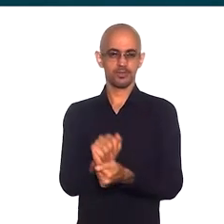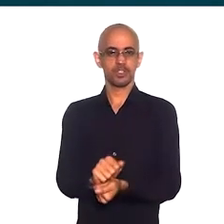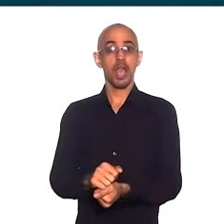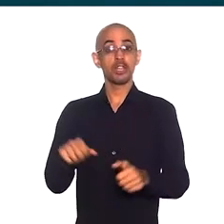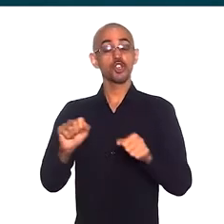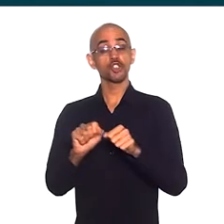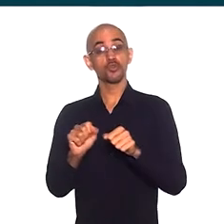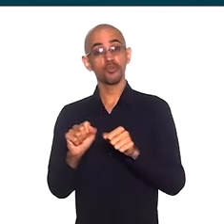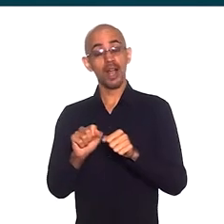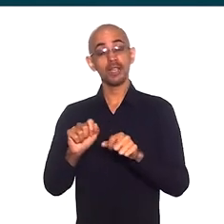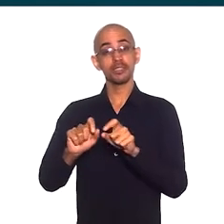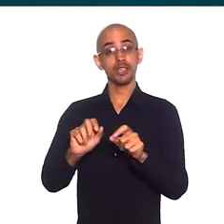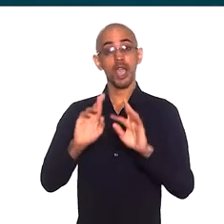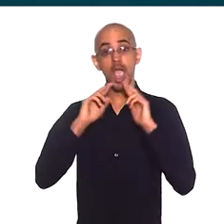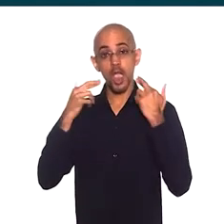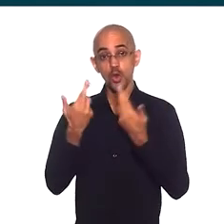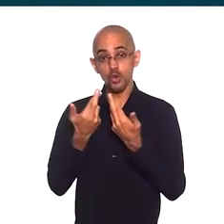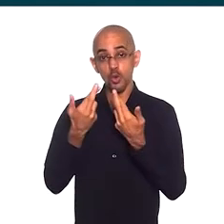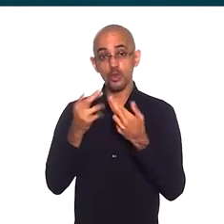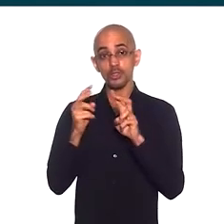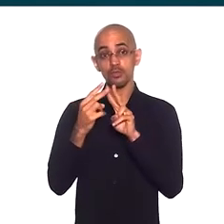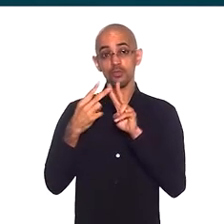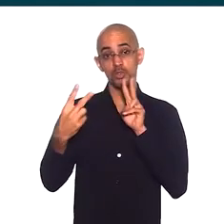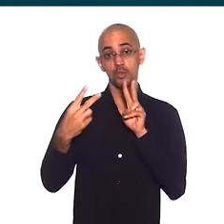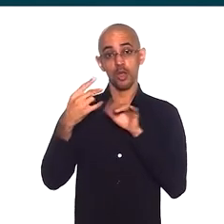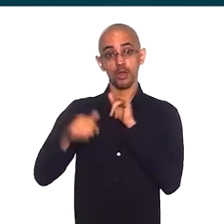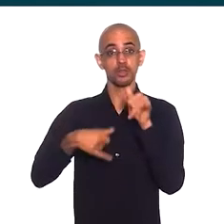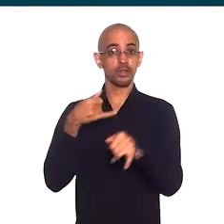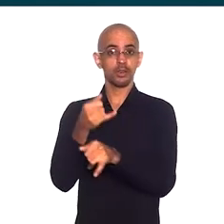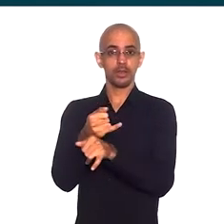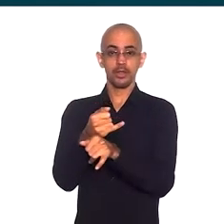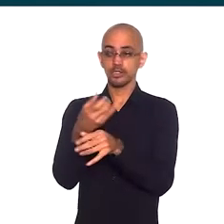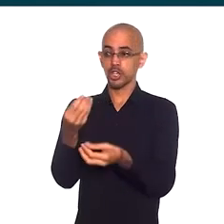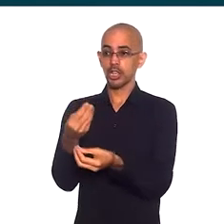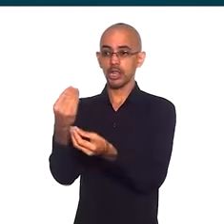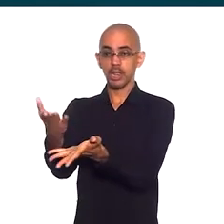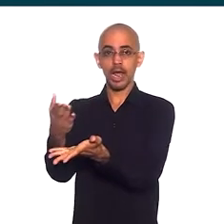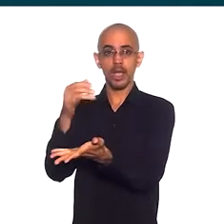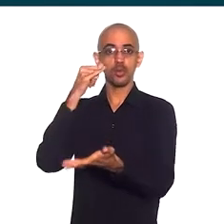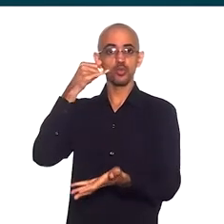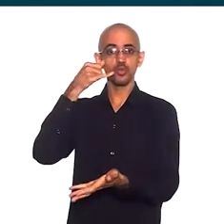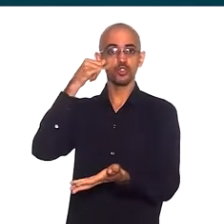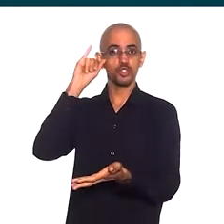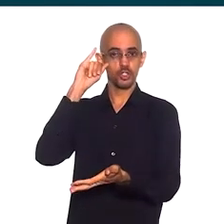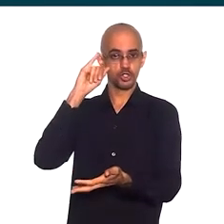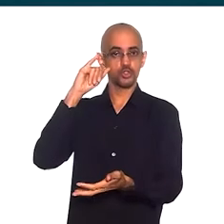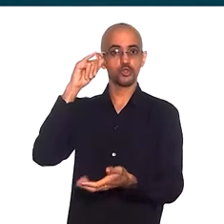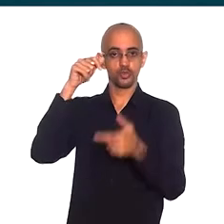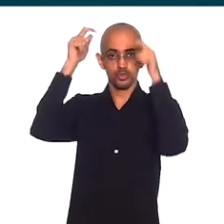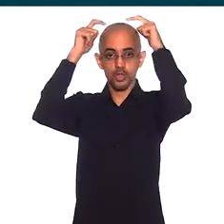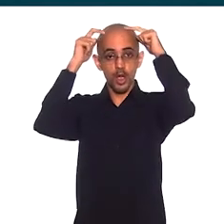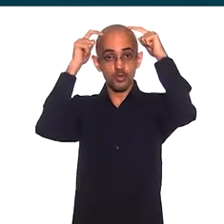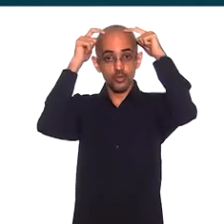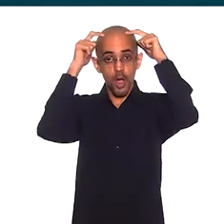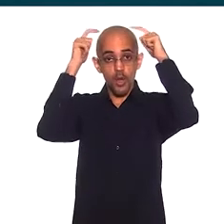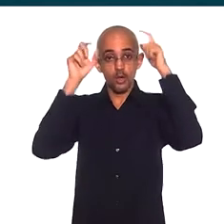faz reuniões, tudo online. Mas a entrega é num sítio em São João. Todos os agricultores e